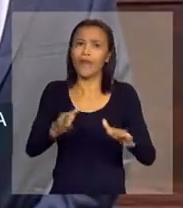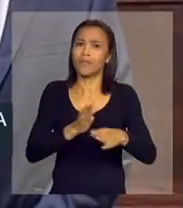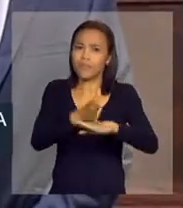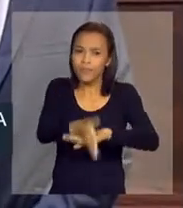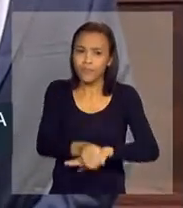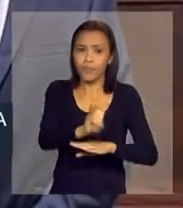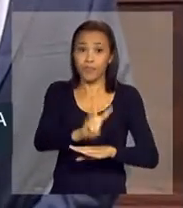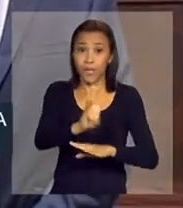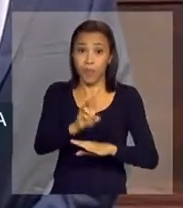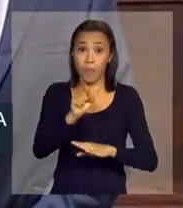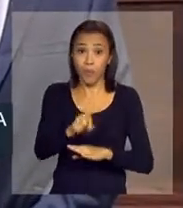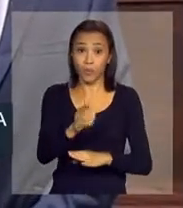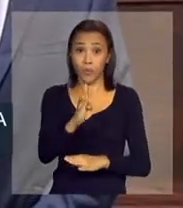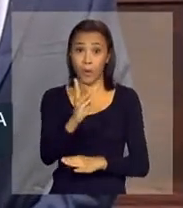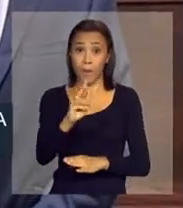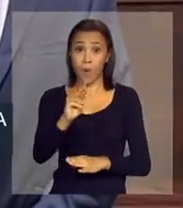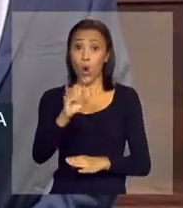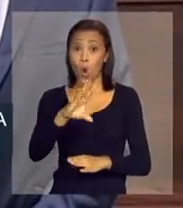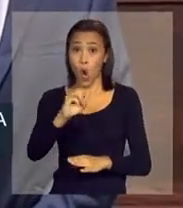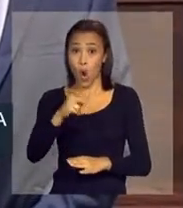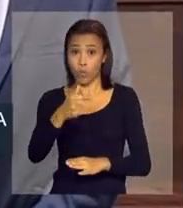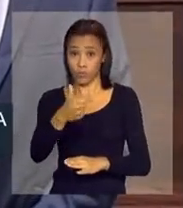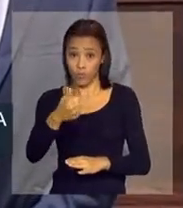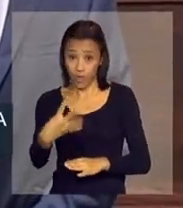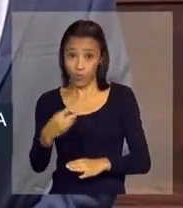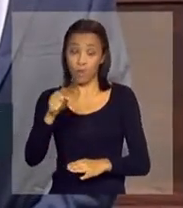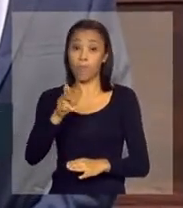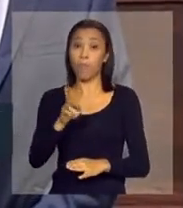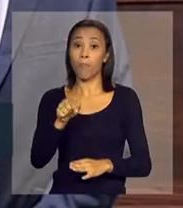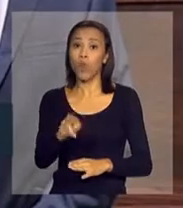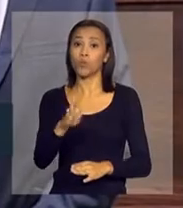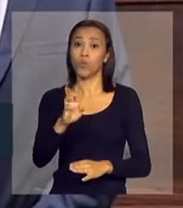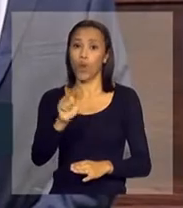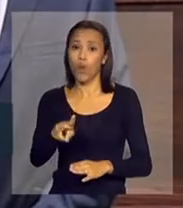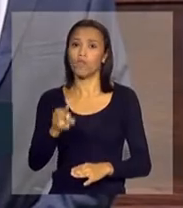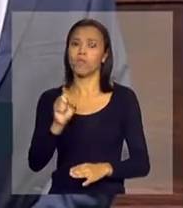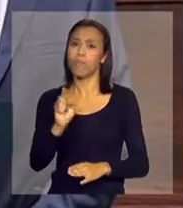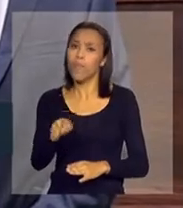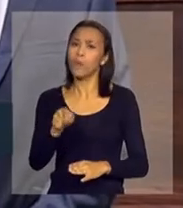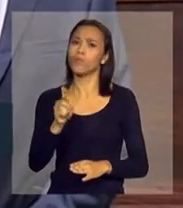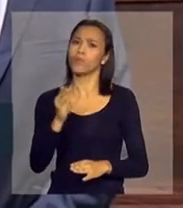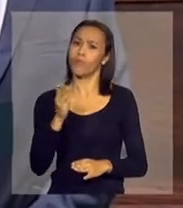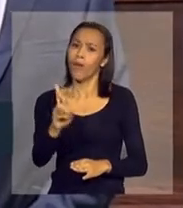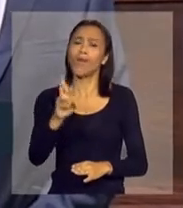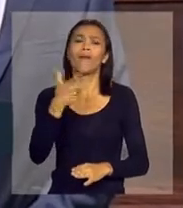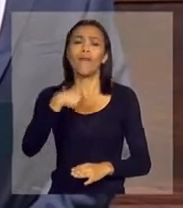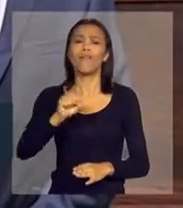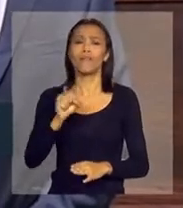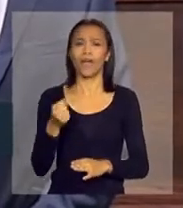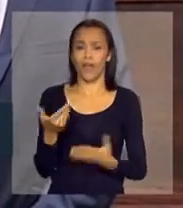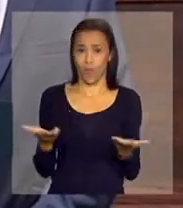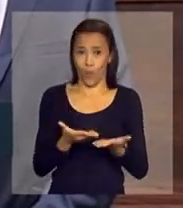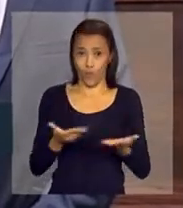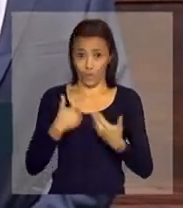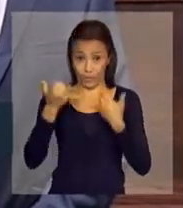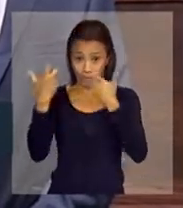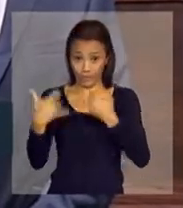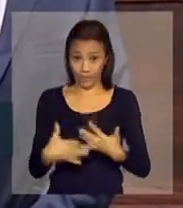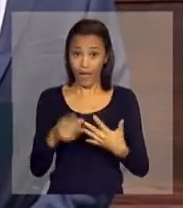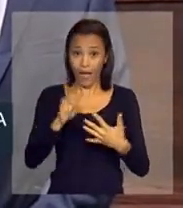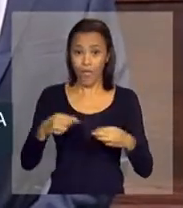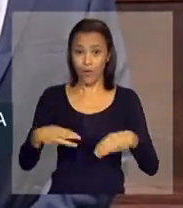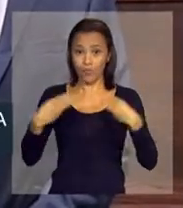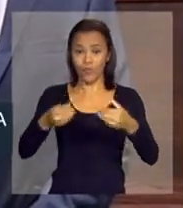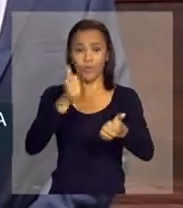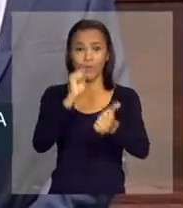portal www.copa2014.gov.br. E quem vai falar com a gente agora é o